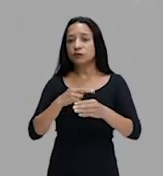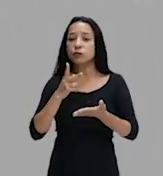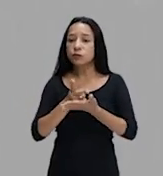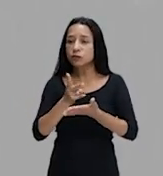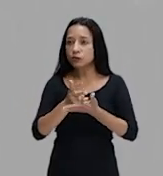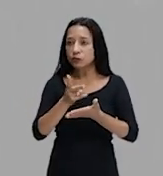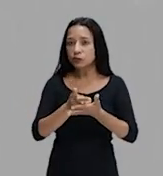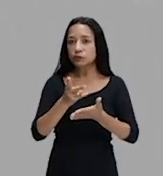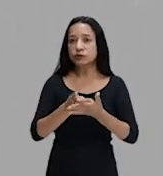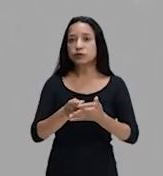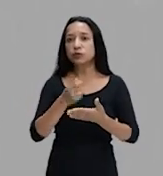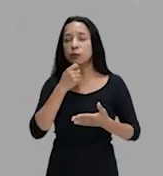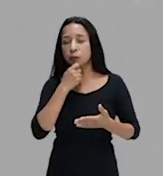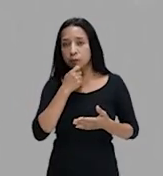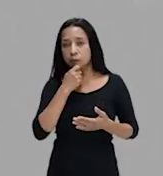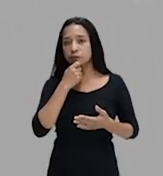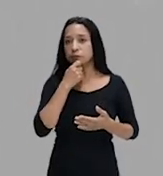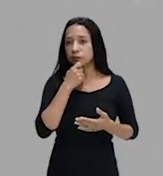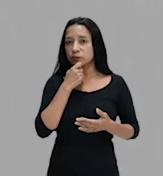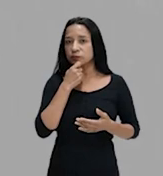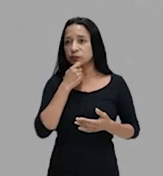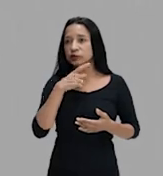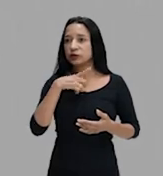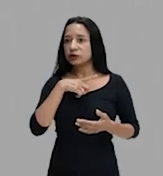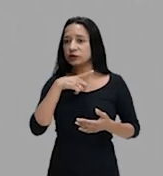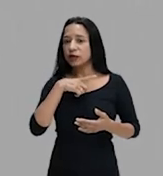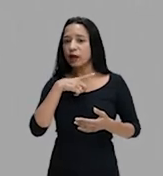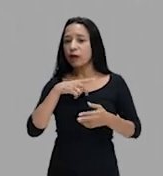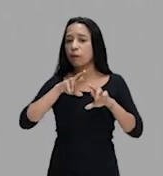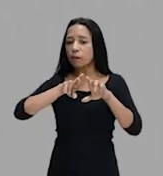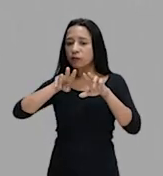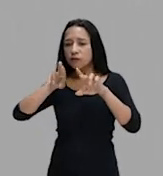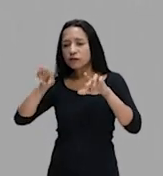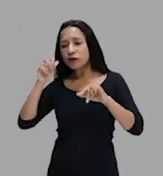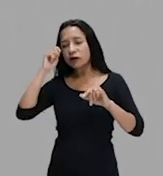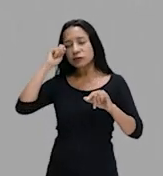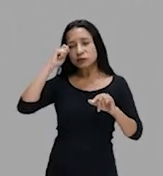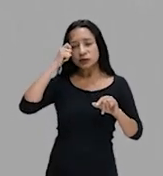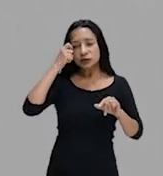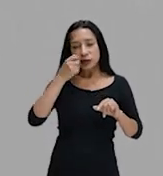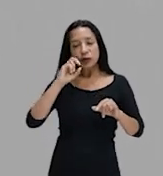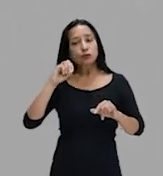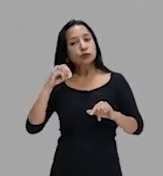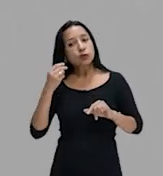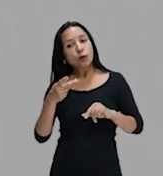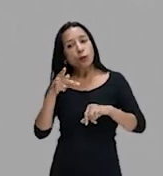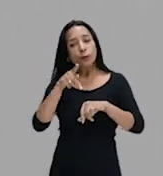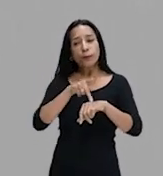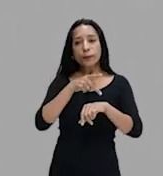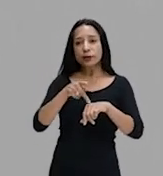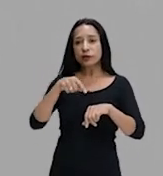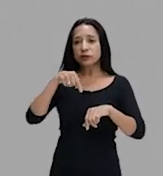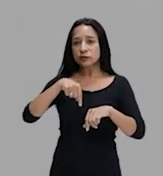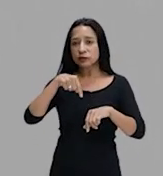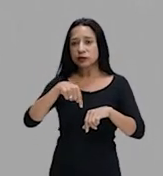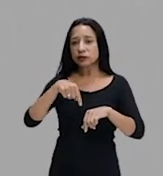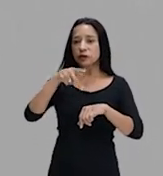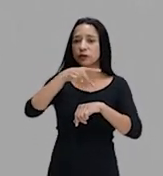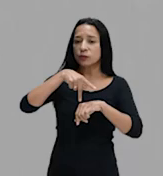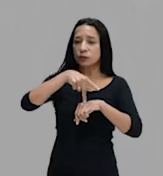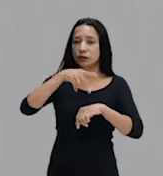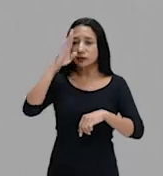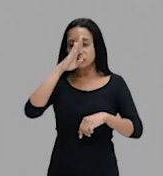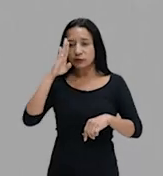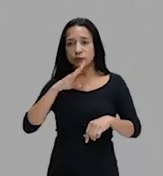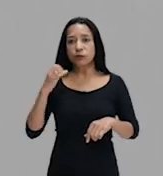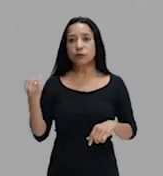ainda acometendo diversos negros ou pretos nesse país. Então é importante